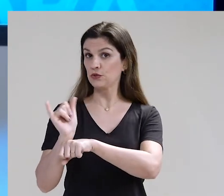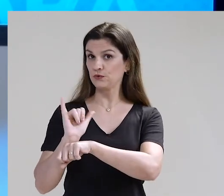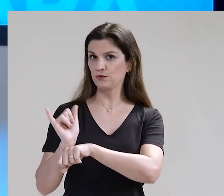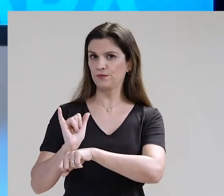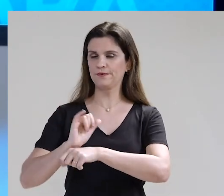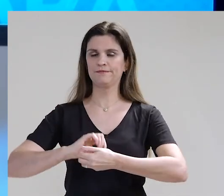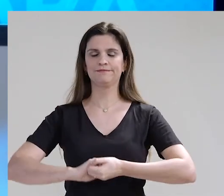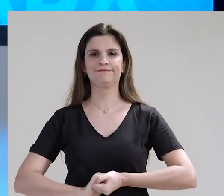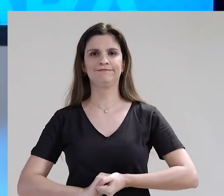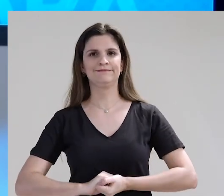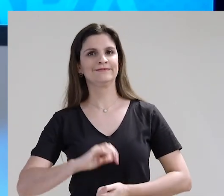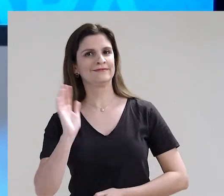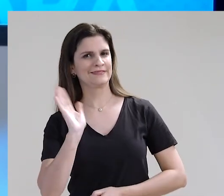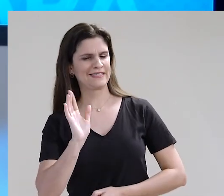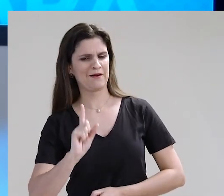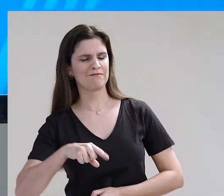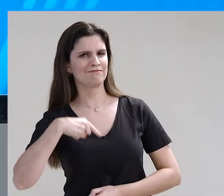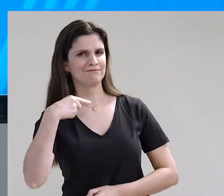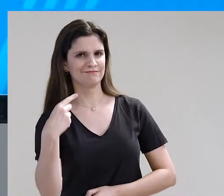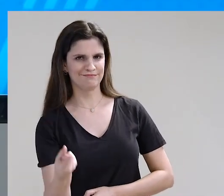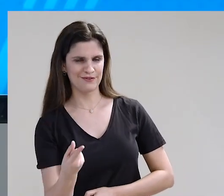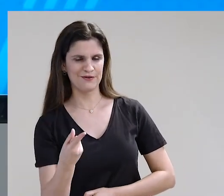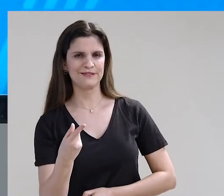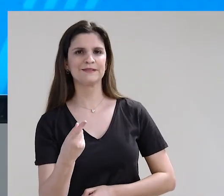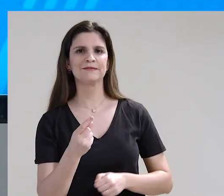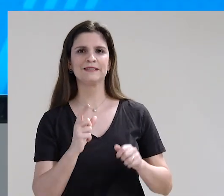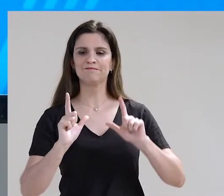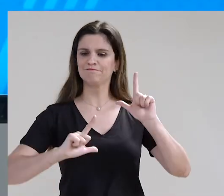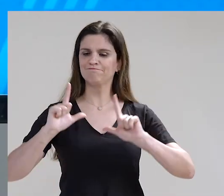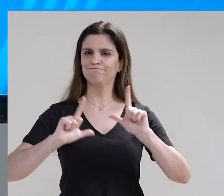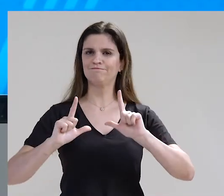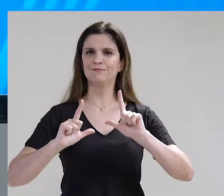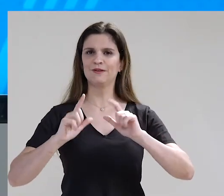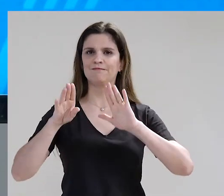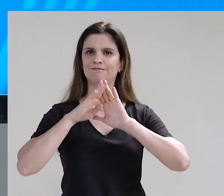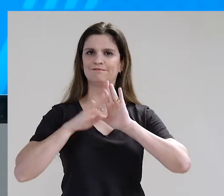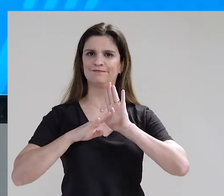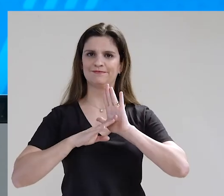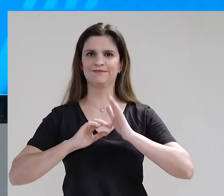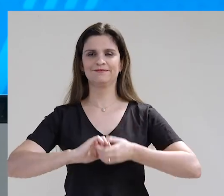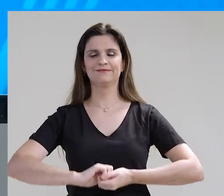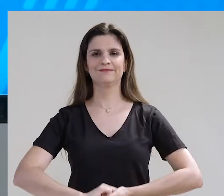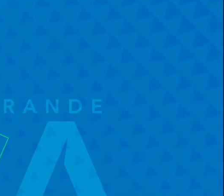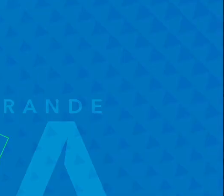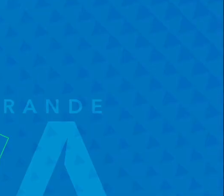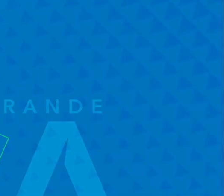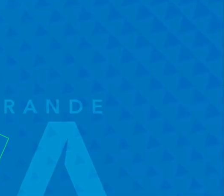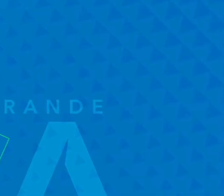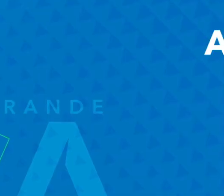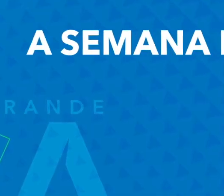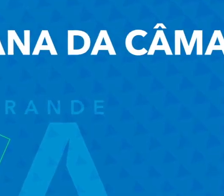Instagram e no canal do YouTube. Até uma próxima oportunidade com o programa Expediente.